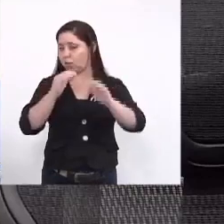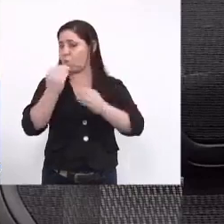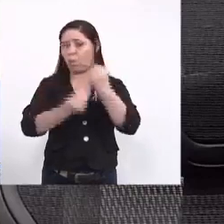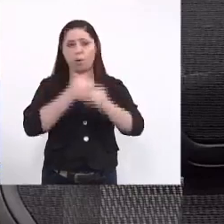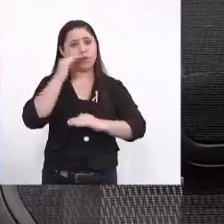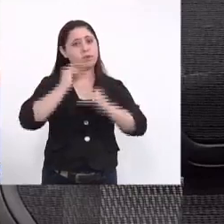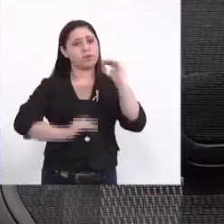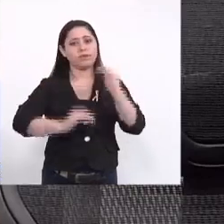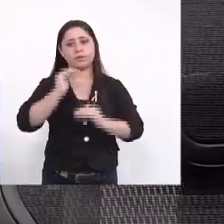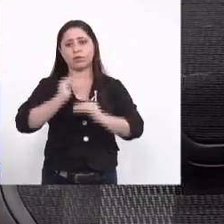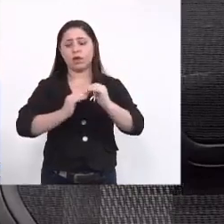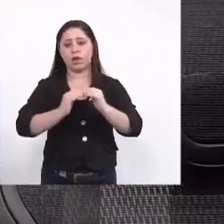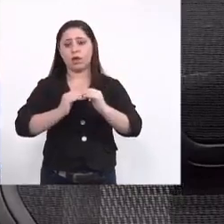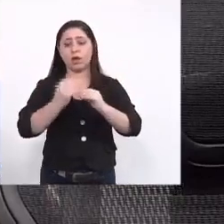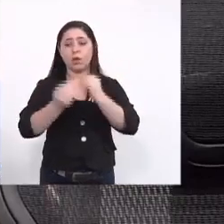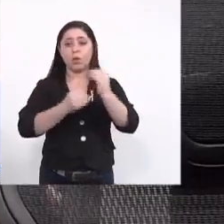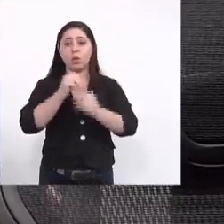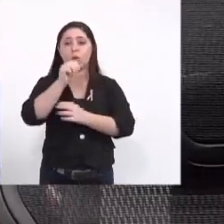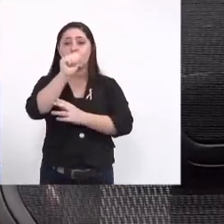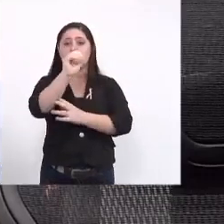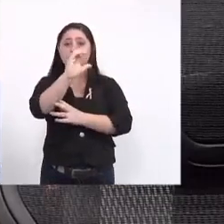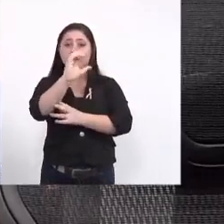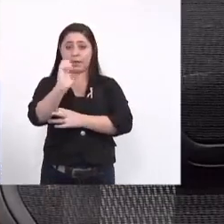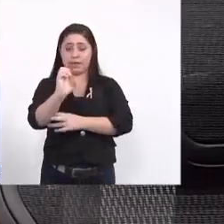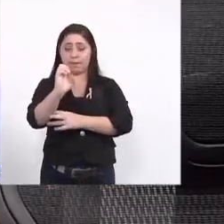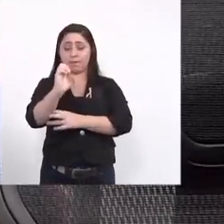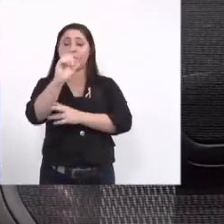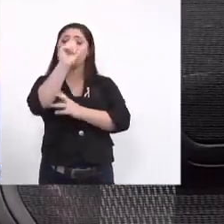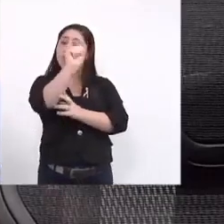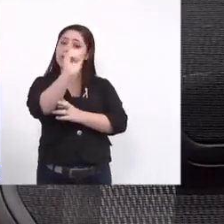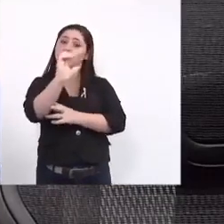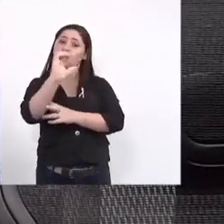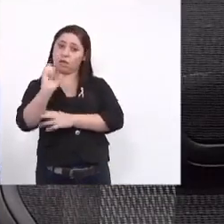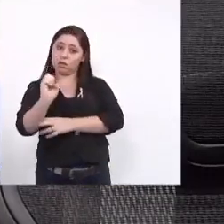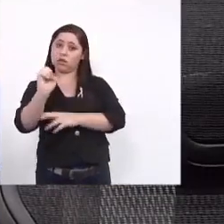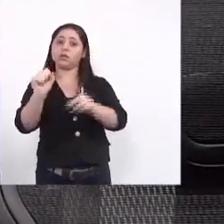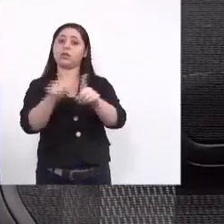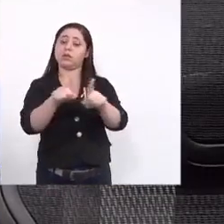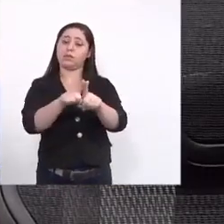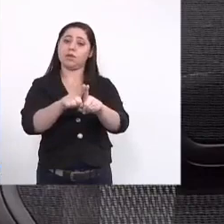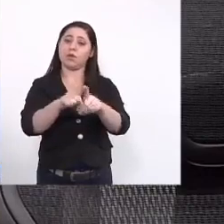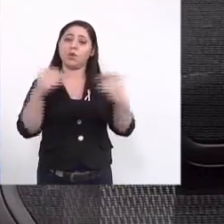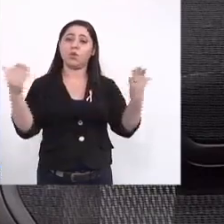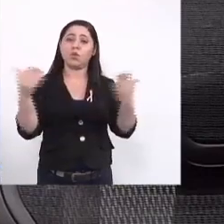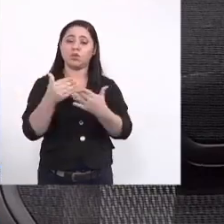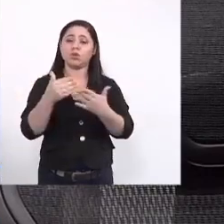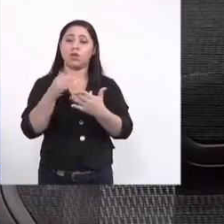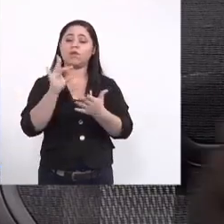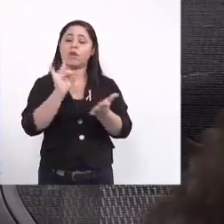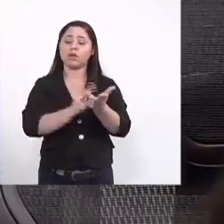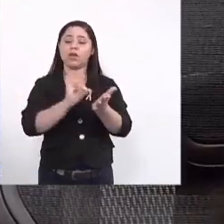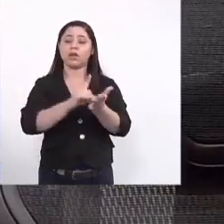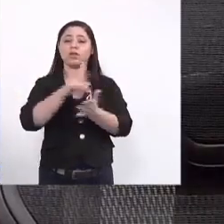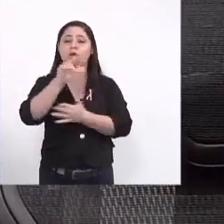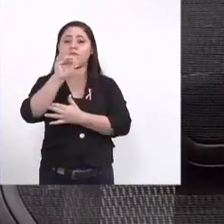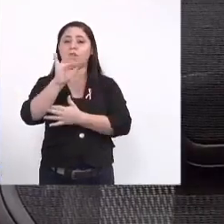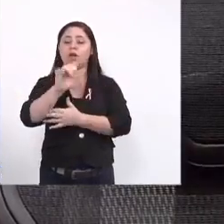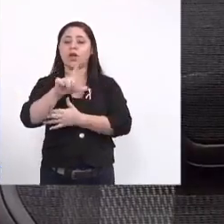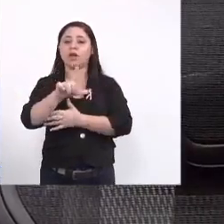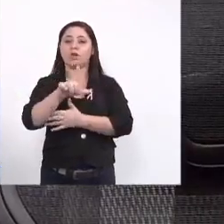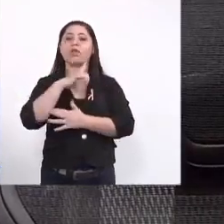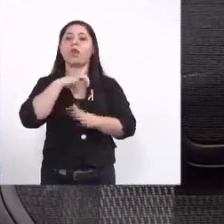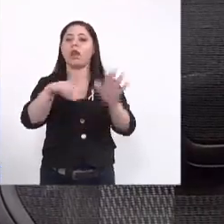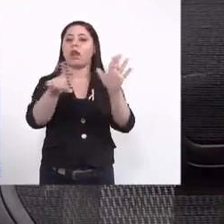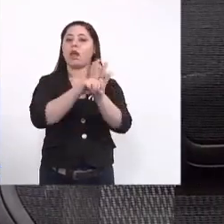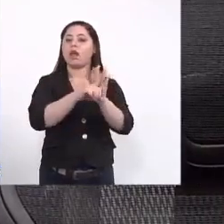profissional o agente combate às endemias e o agente comunitário de saúde hoje eles realmente senhor Rafael existem leis que nos